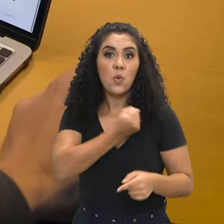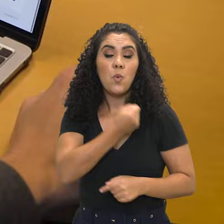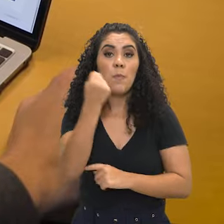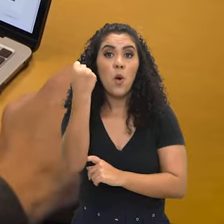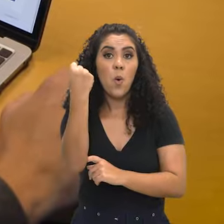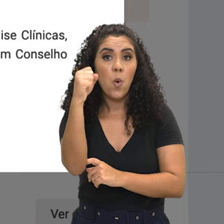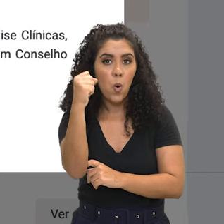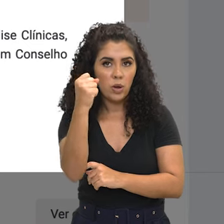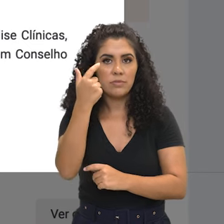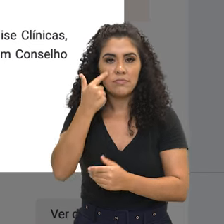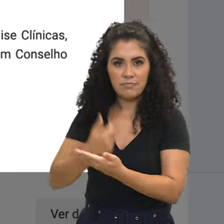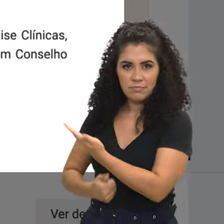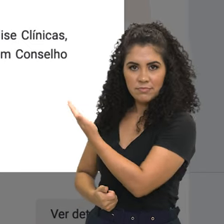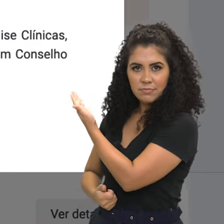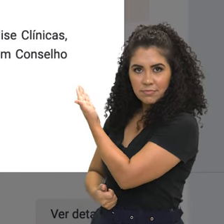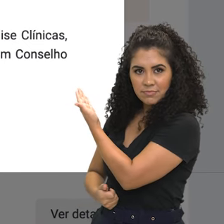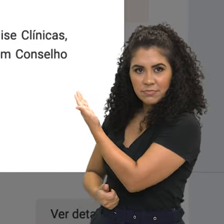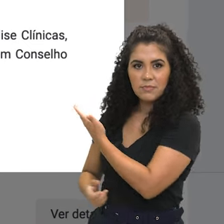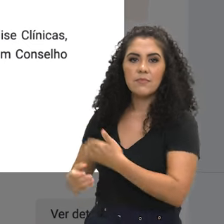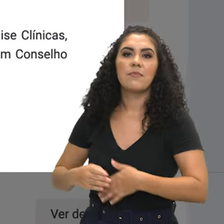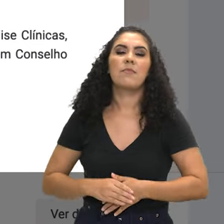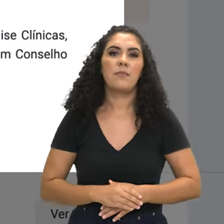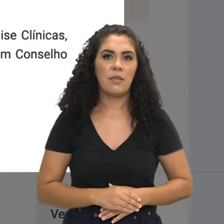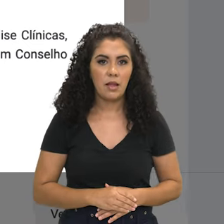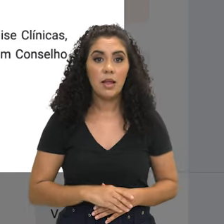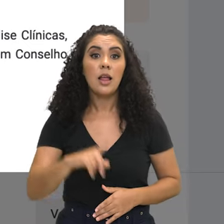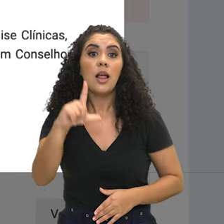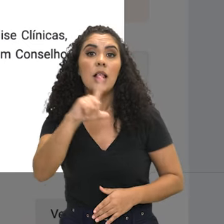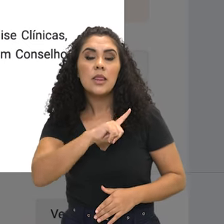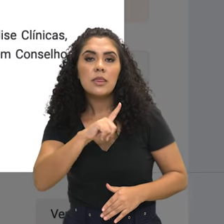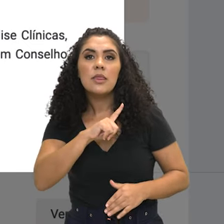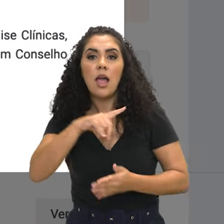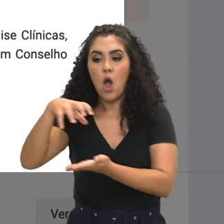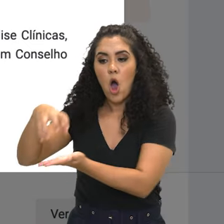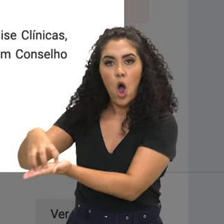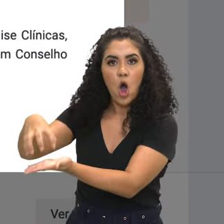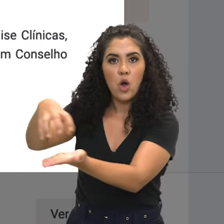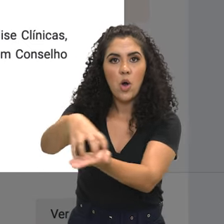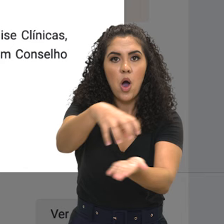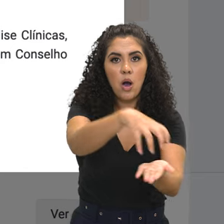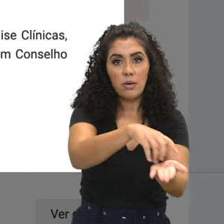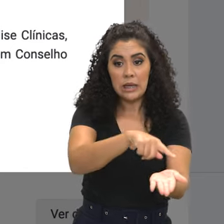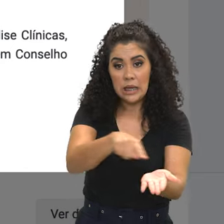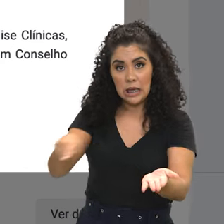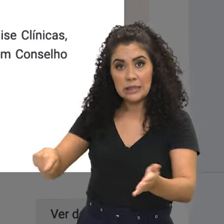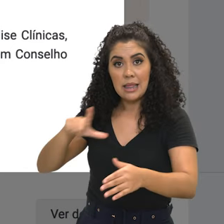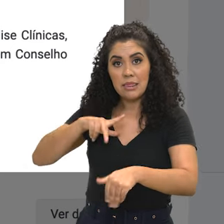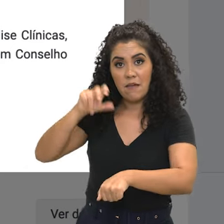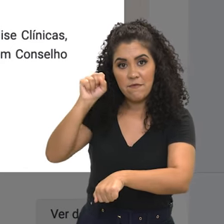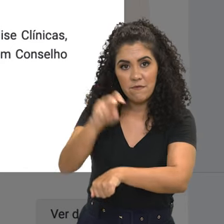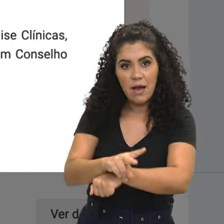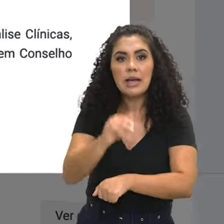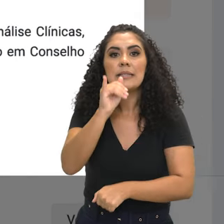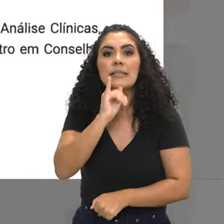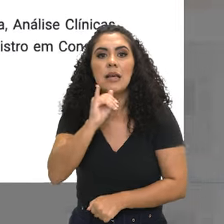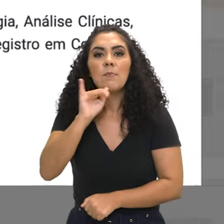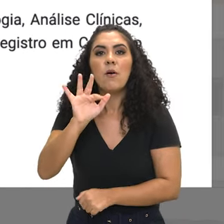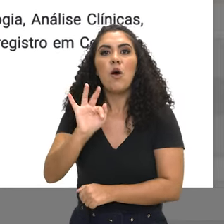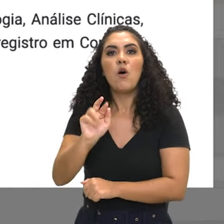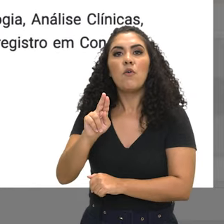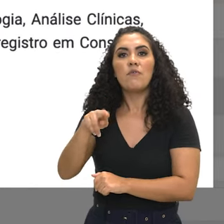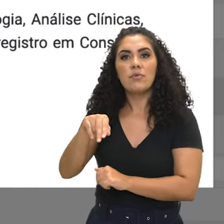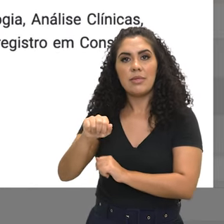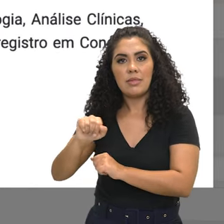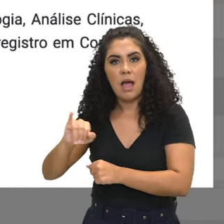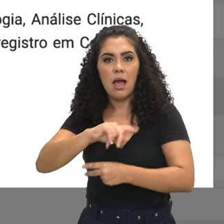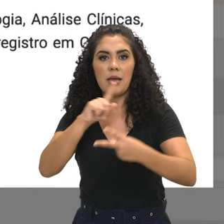Então, vamos lá. Bloco 8, nível intermediário. Aí vai aparecer os órgãos que têm vagas disponíveis, que nesse caso